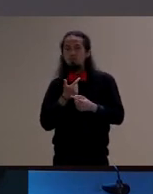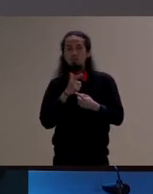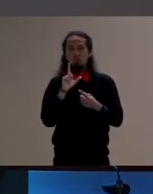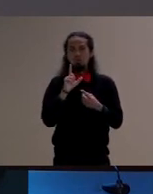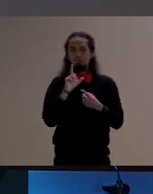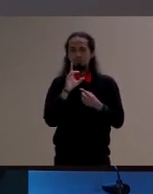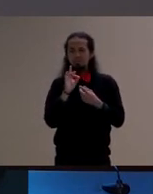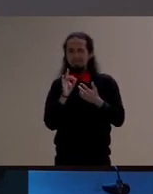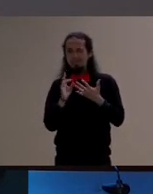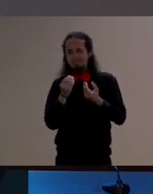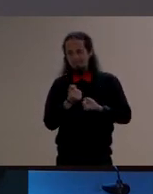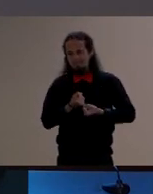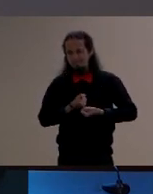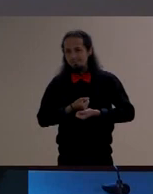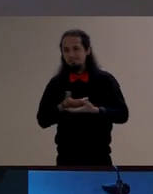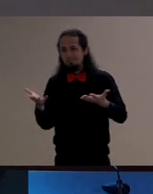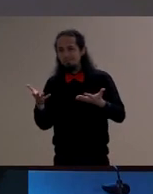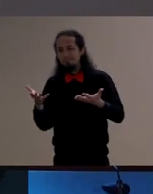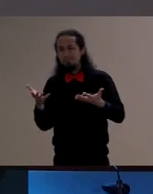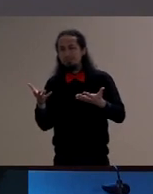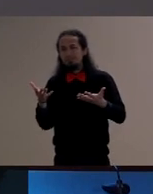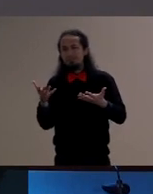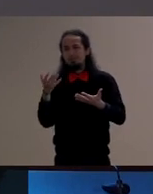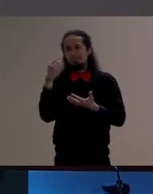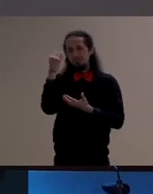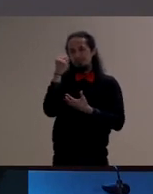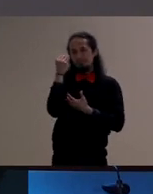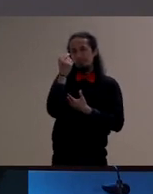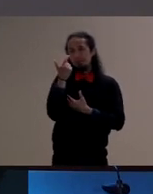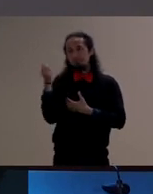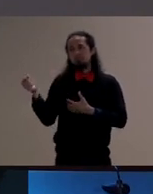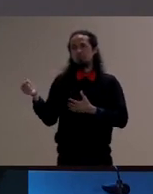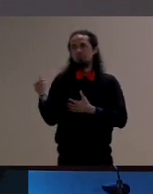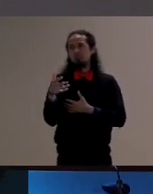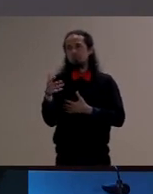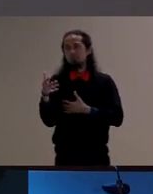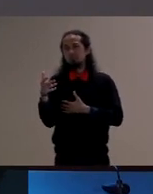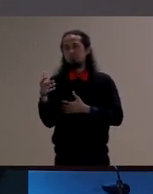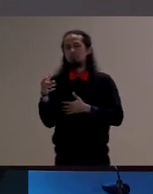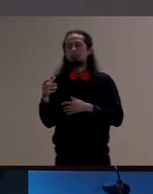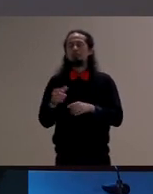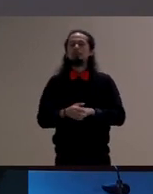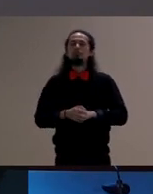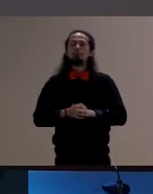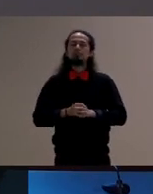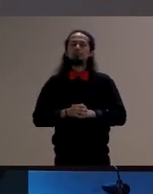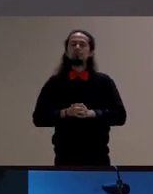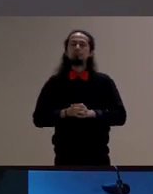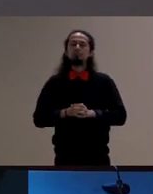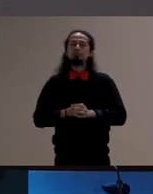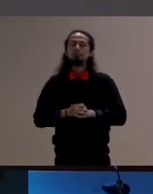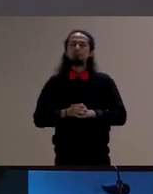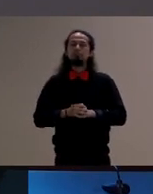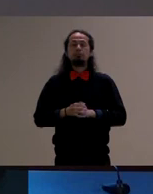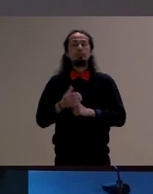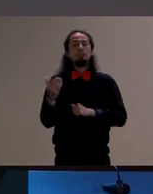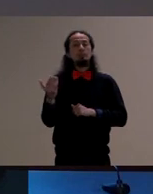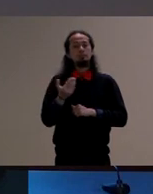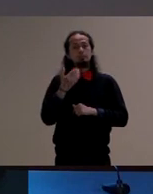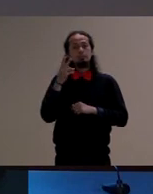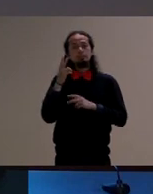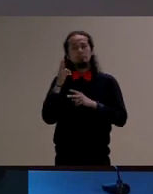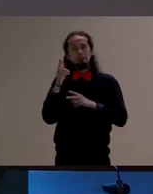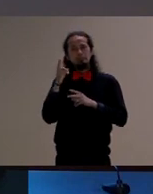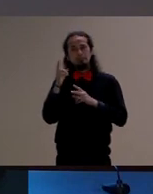essa possibilidade de surgimento do novo e assim a gente vai apontando também para uma